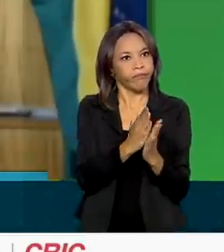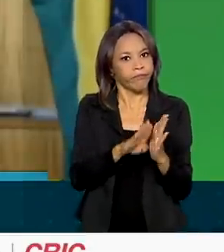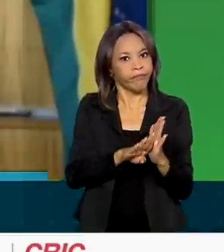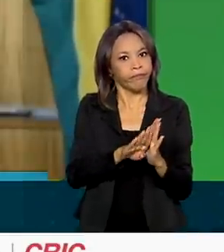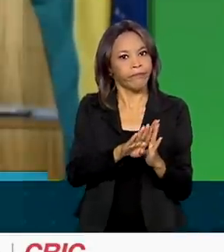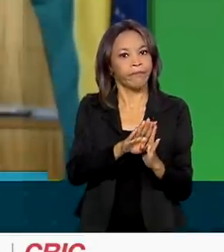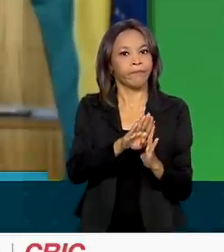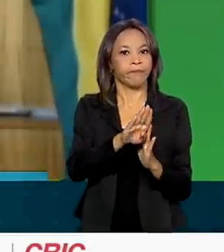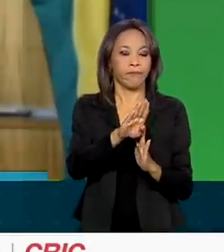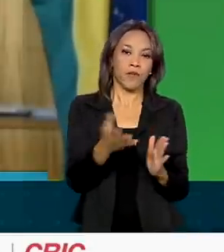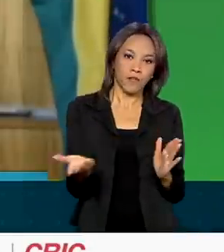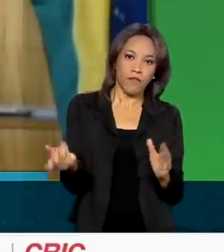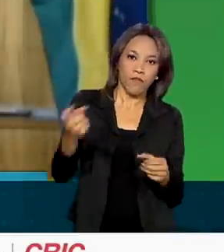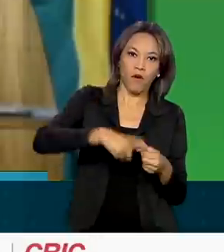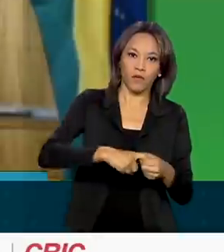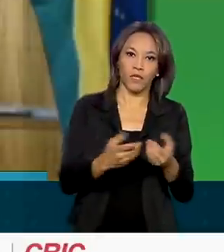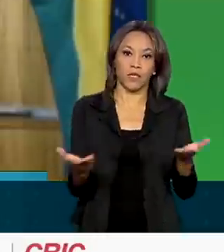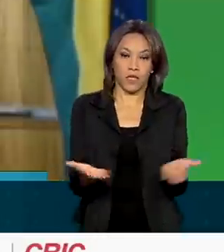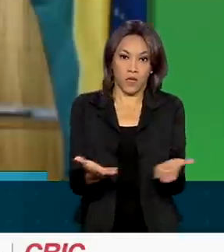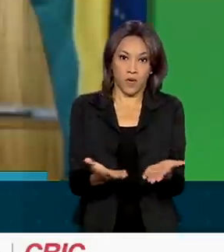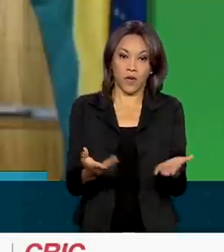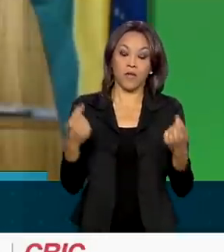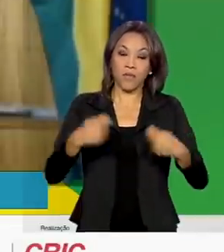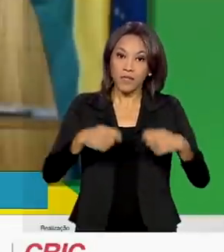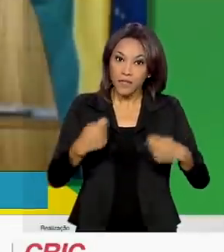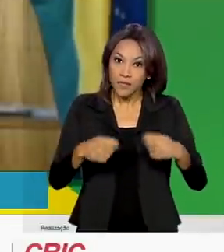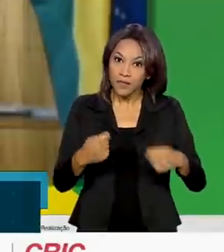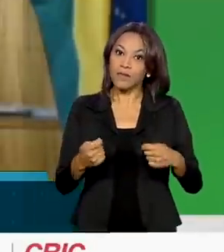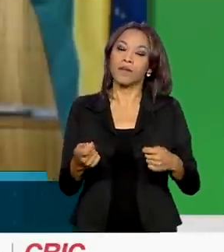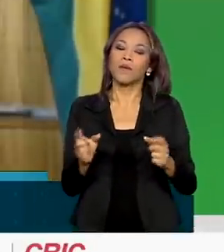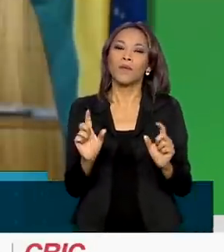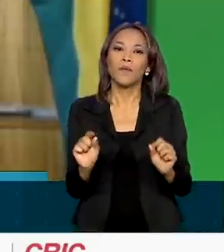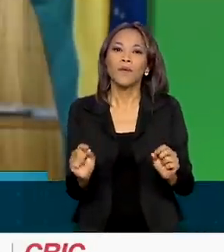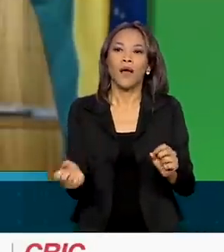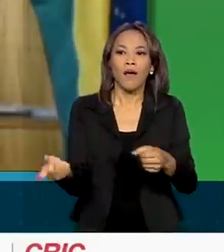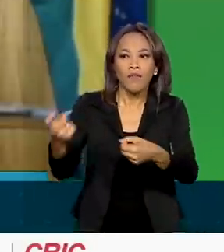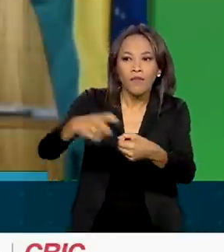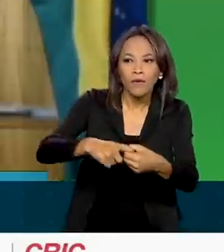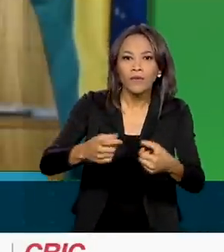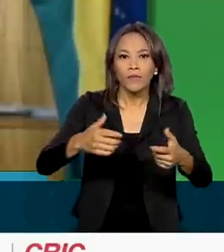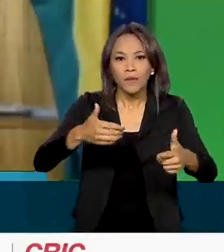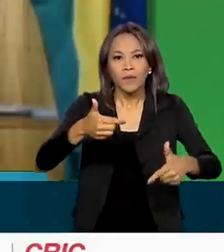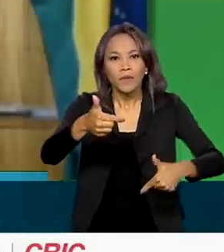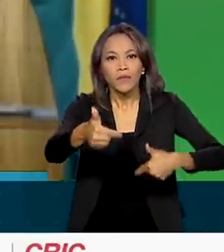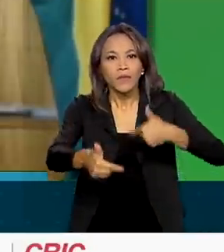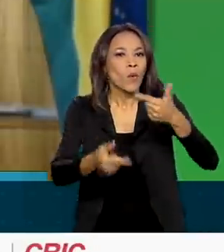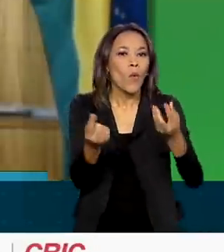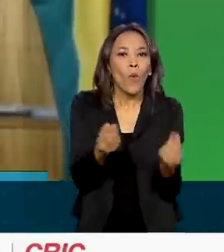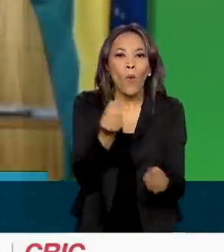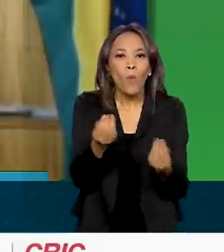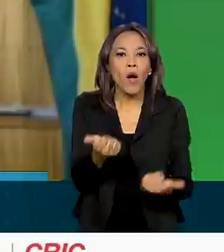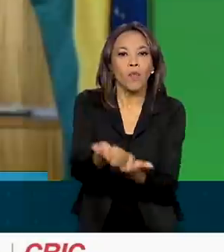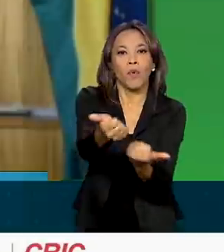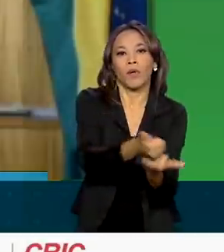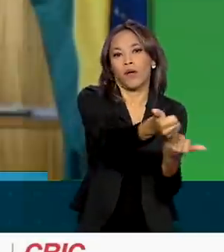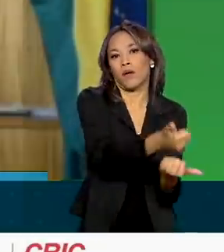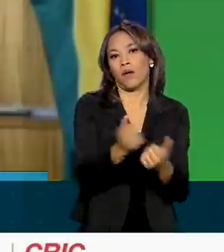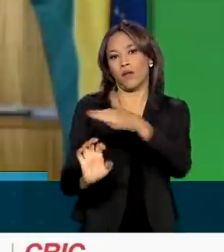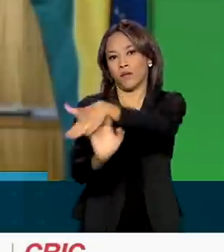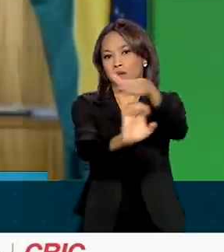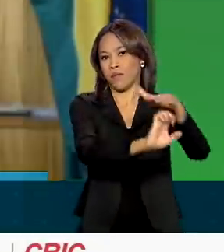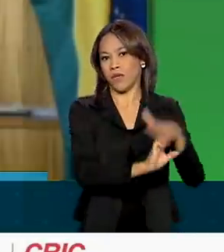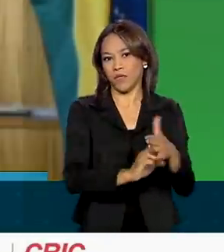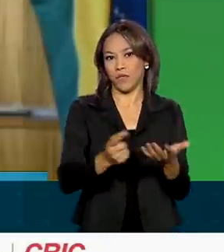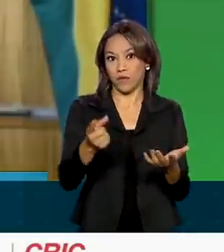volta e isso tem que ser transformado em uma retomada de crescimento à base de investimentos. Então, esse é o nosso